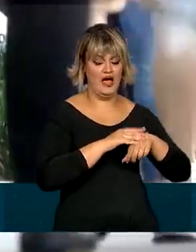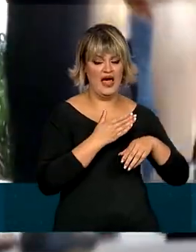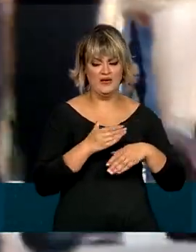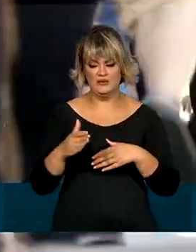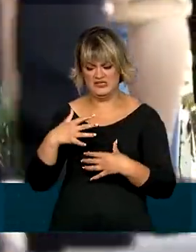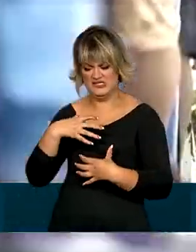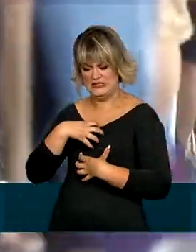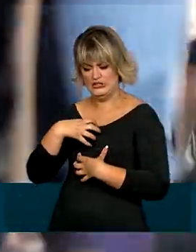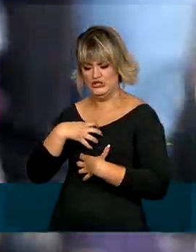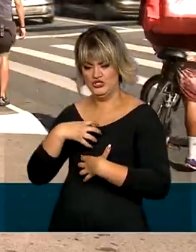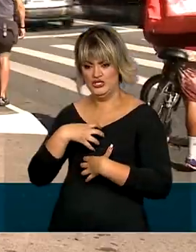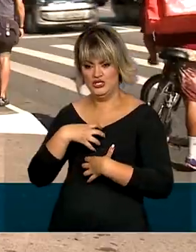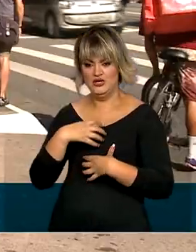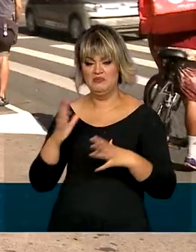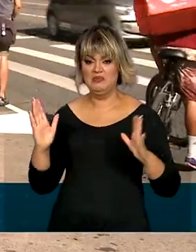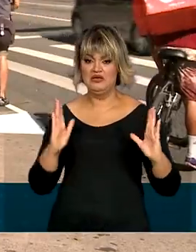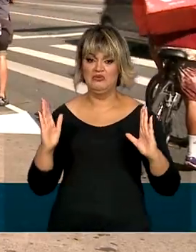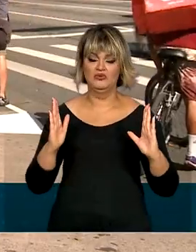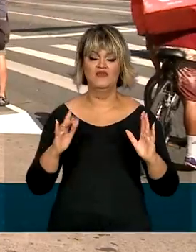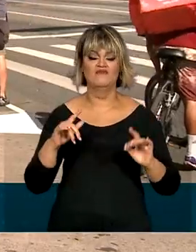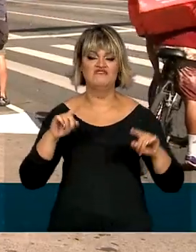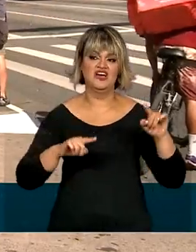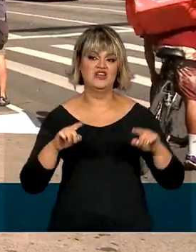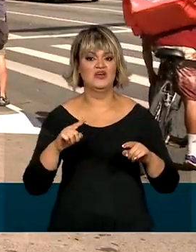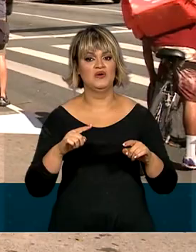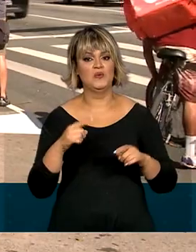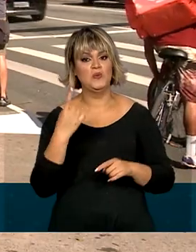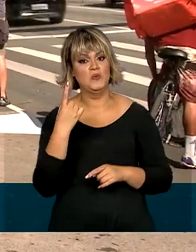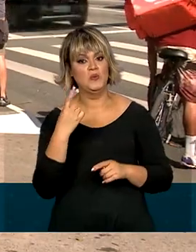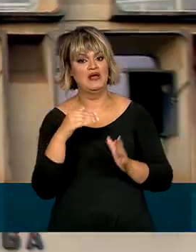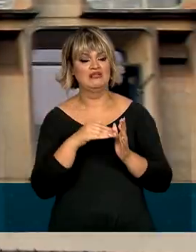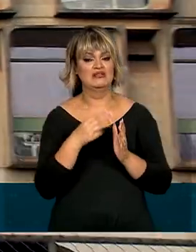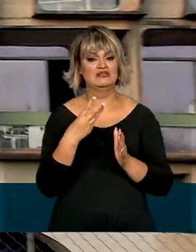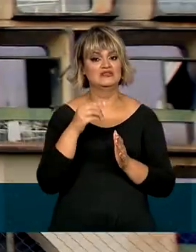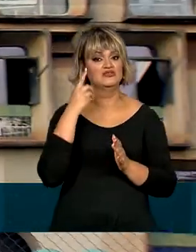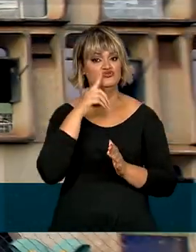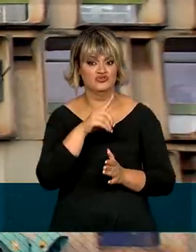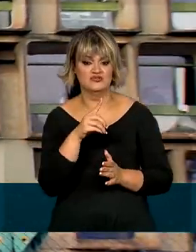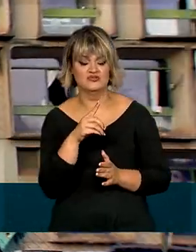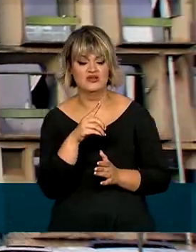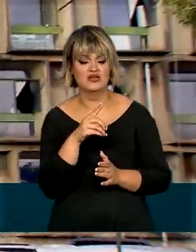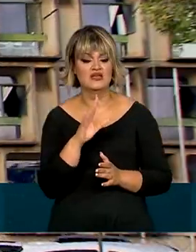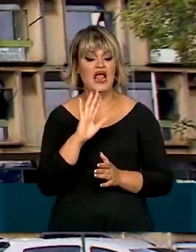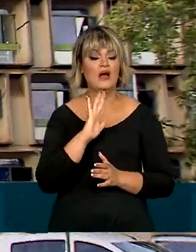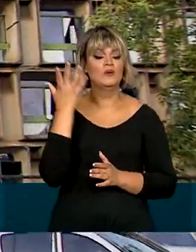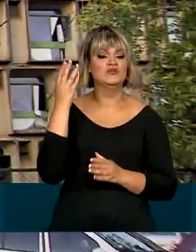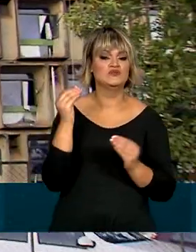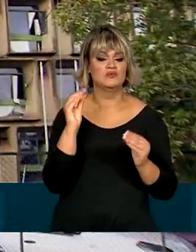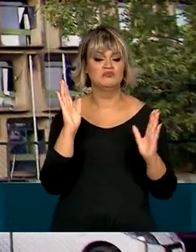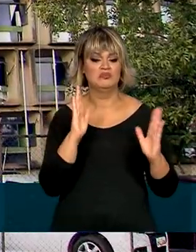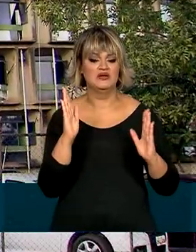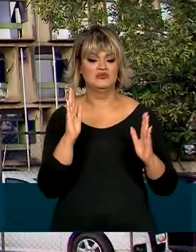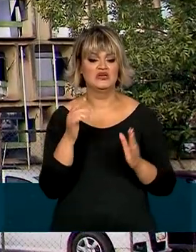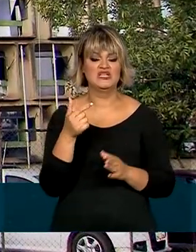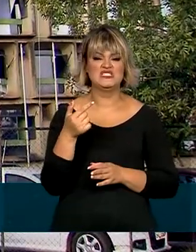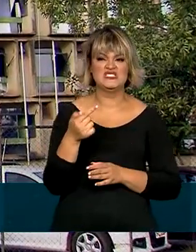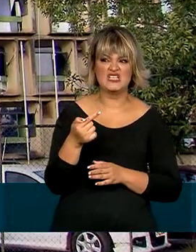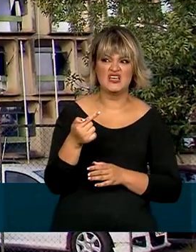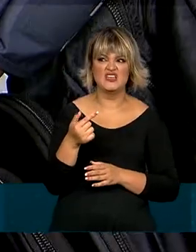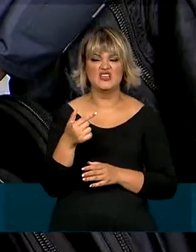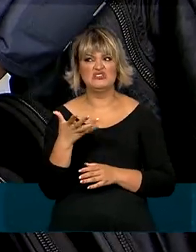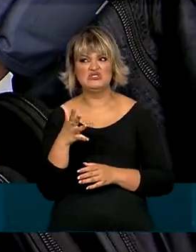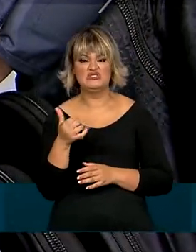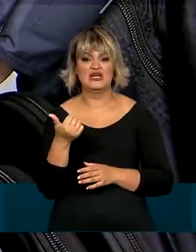sinais e sintomas pode variar de 1 a 30 dias e normalmente ocorre entre 7 a 14